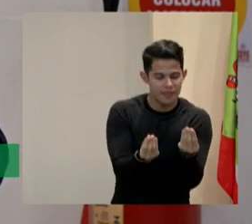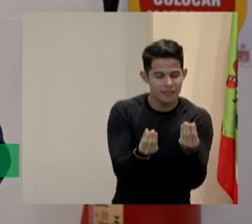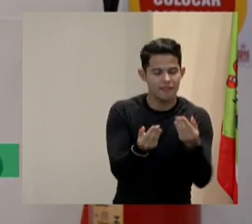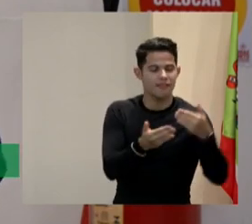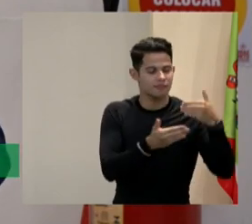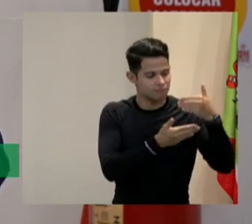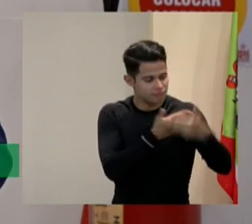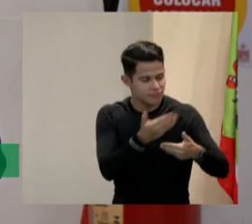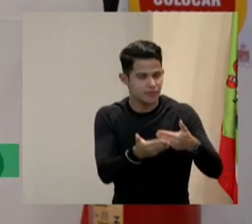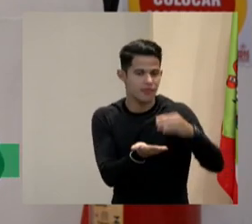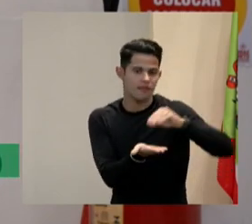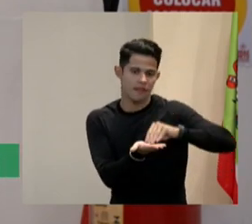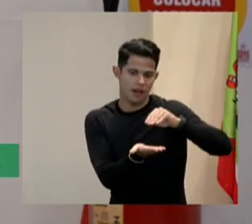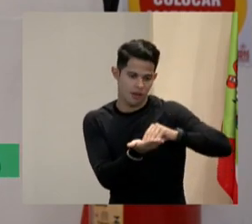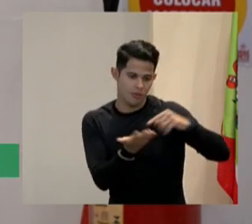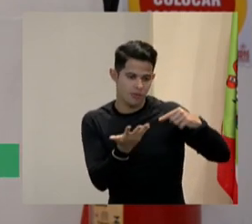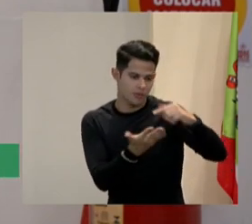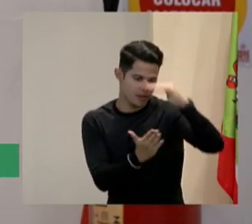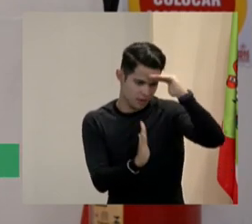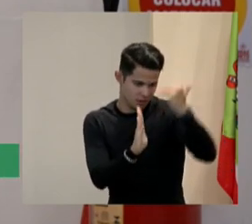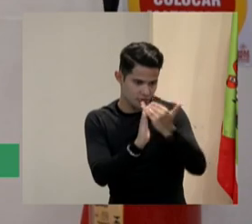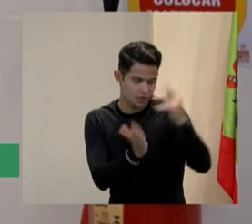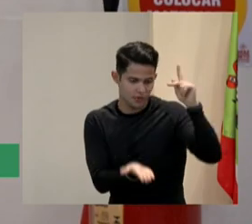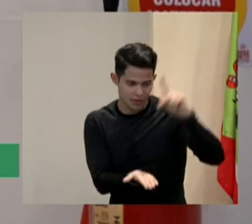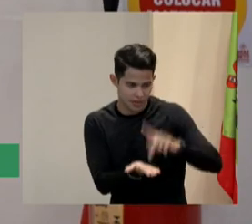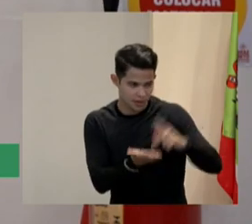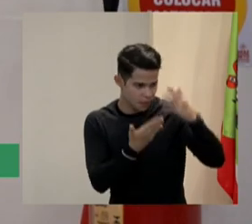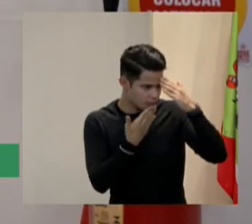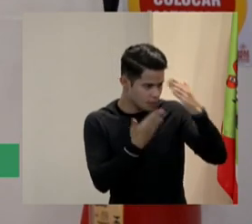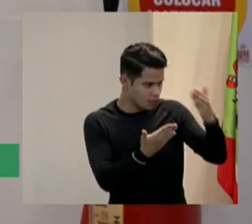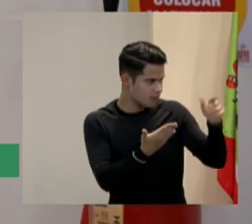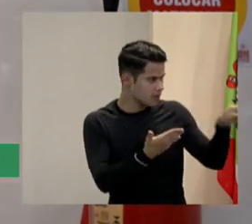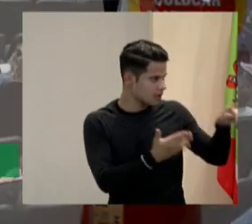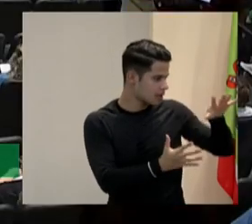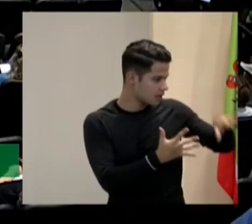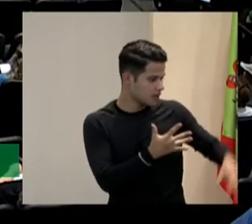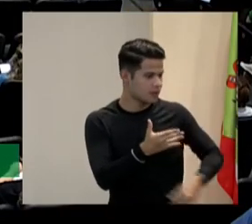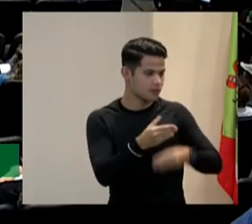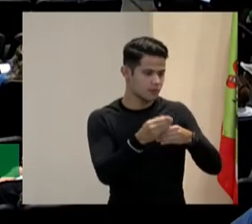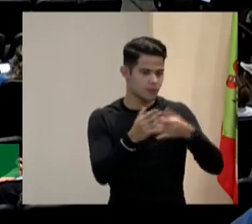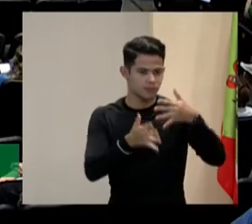processo que ela de fato se faça presente muito obrigado pela tua contribuição